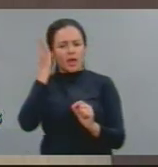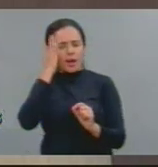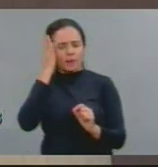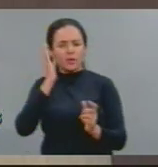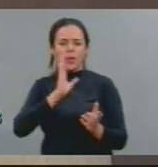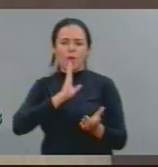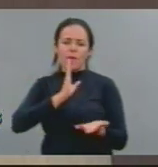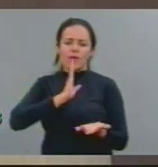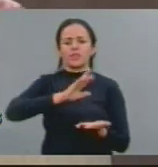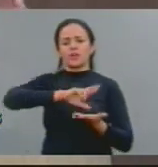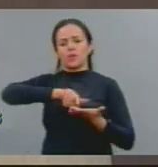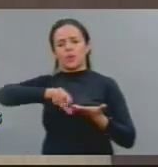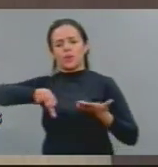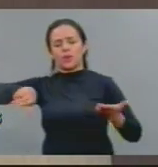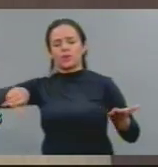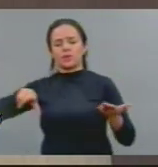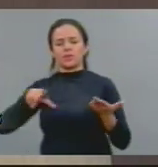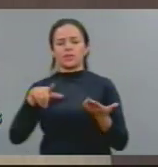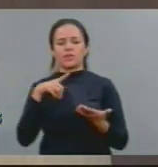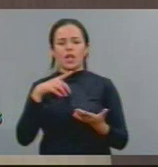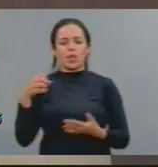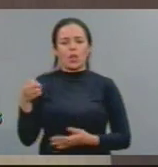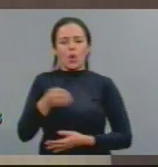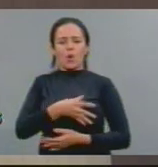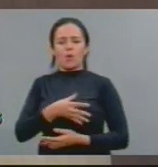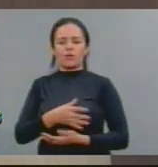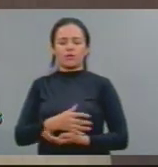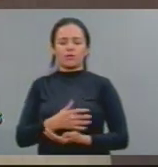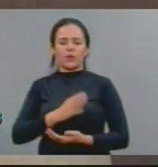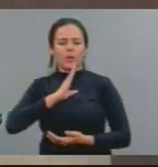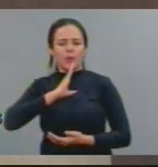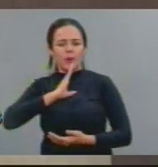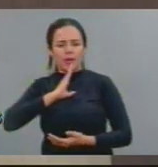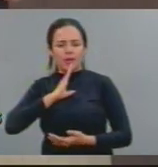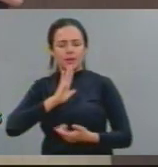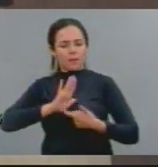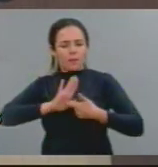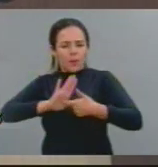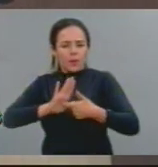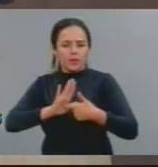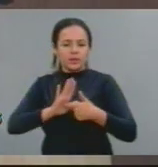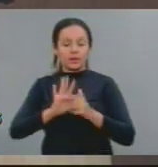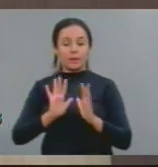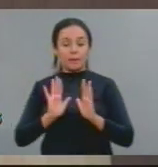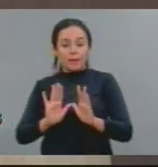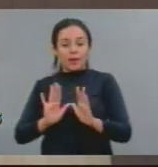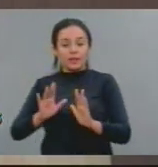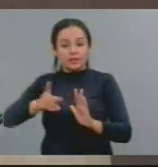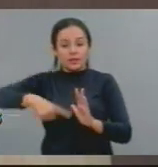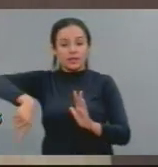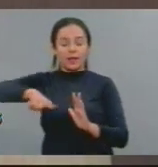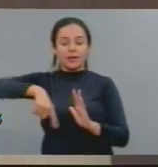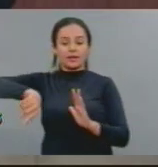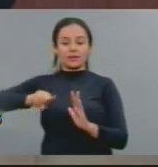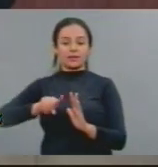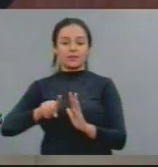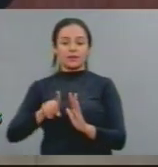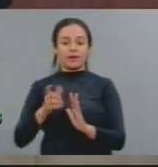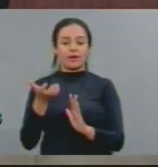com a modernidade, eles apelam